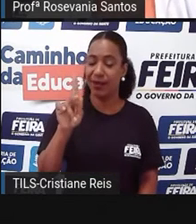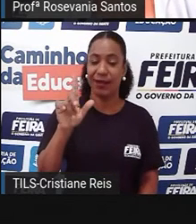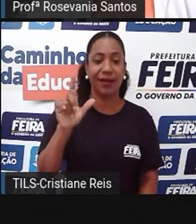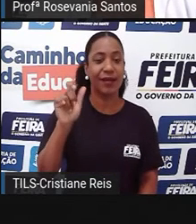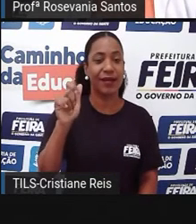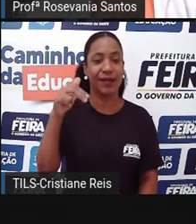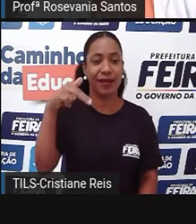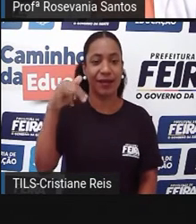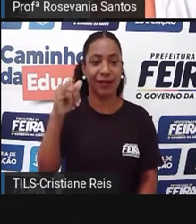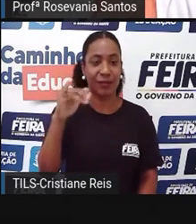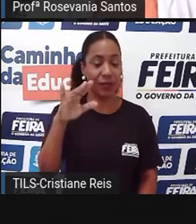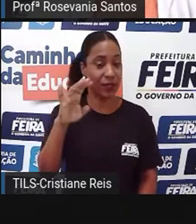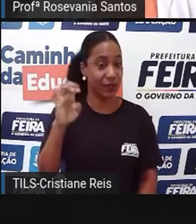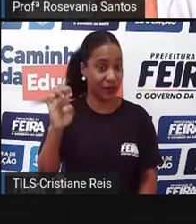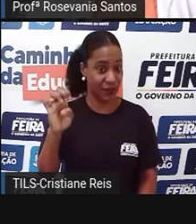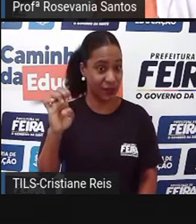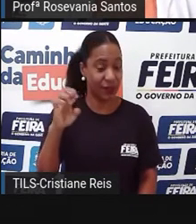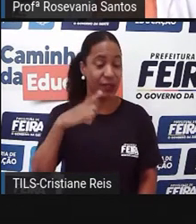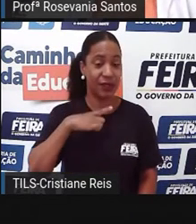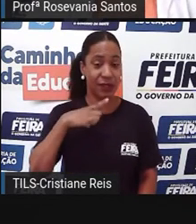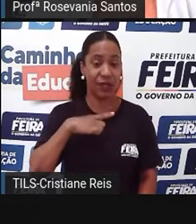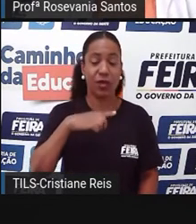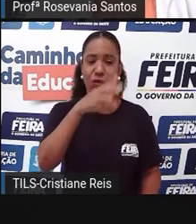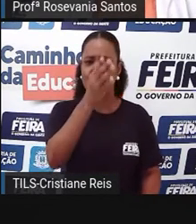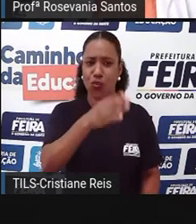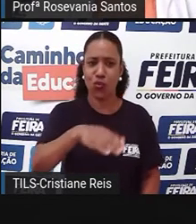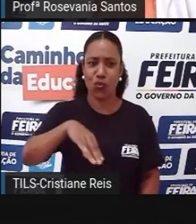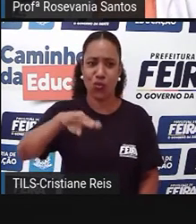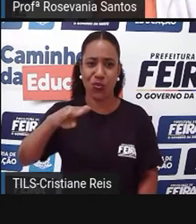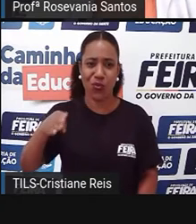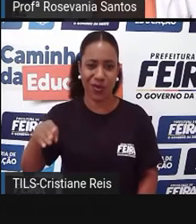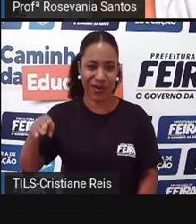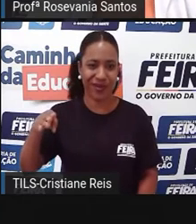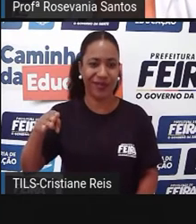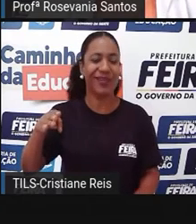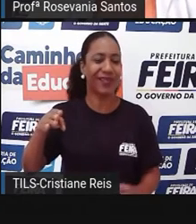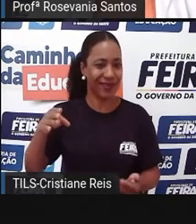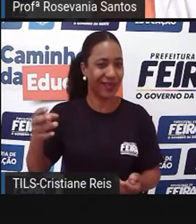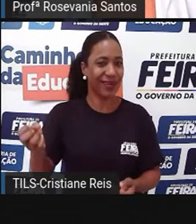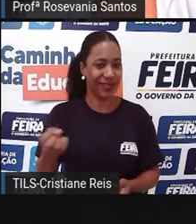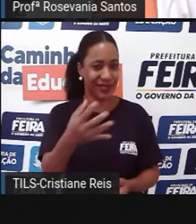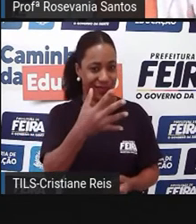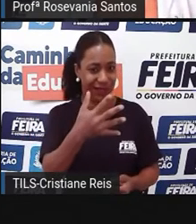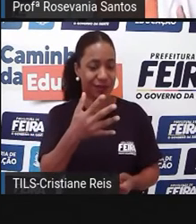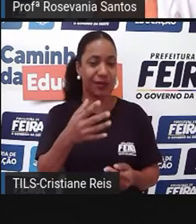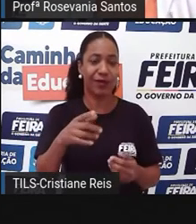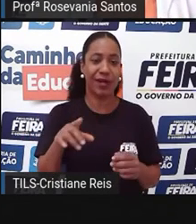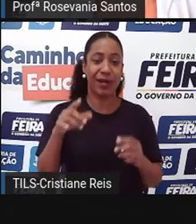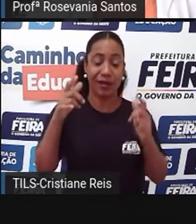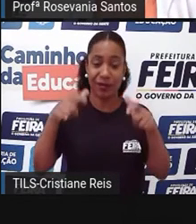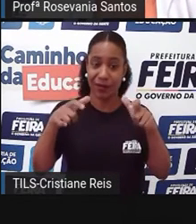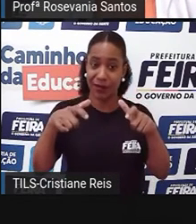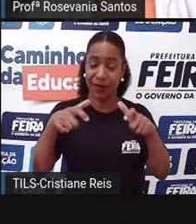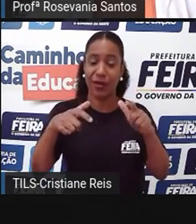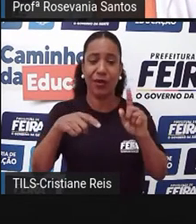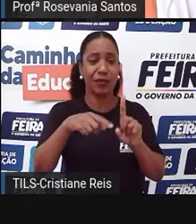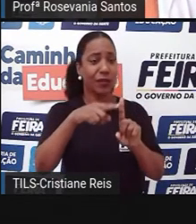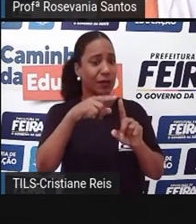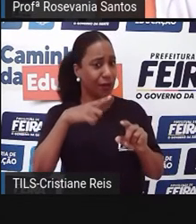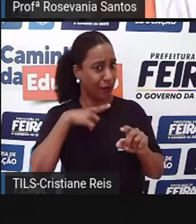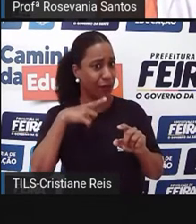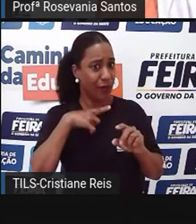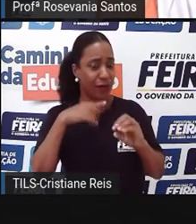relativamente recente que se localiza em regiões de baixas altitudes. Por que que ela é recente?